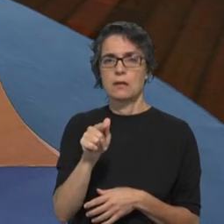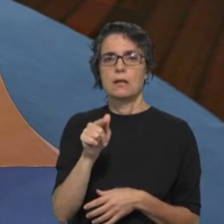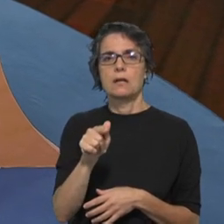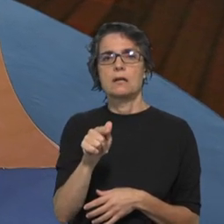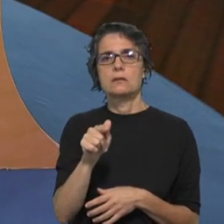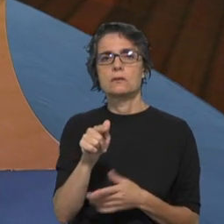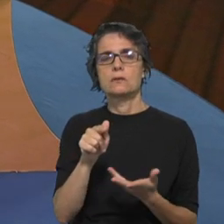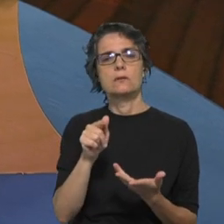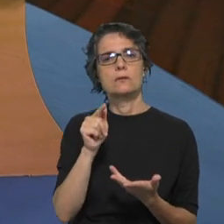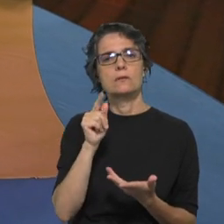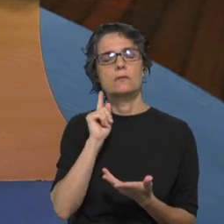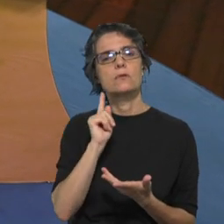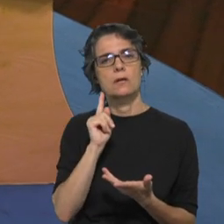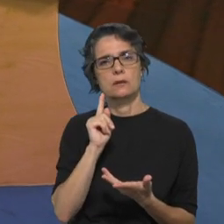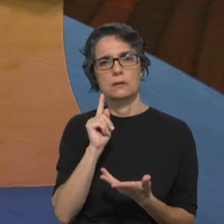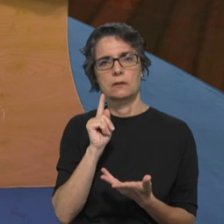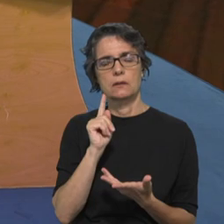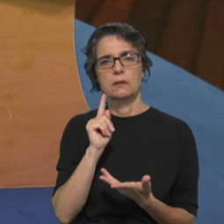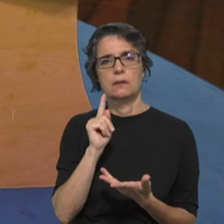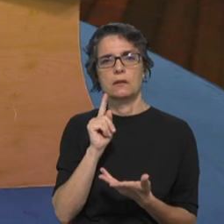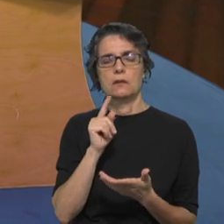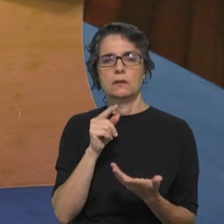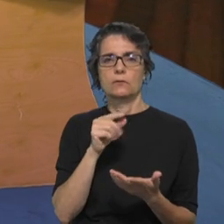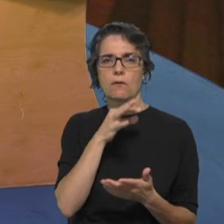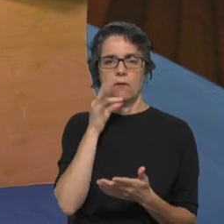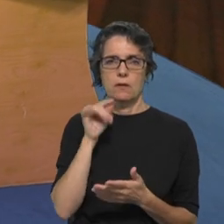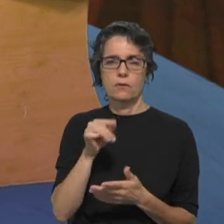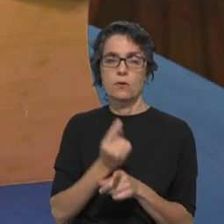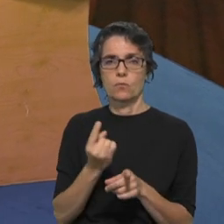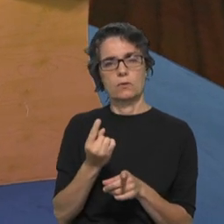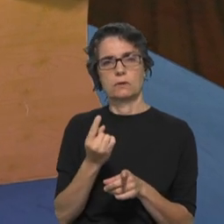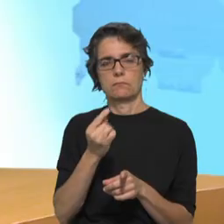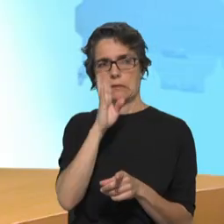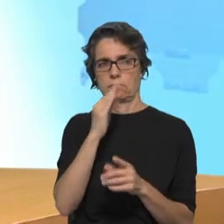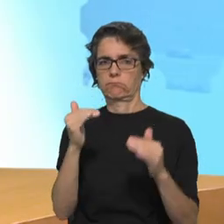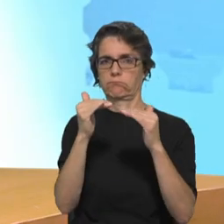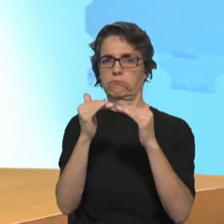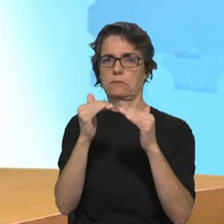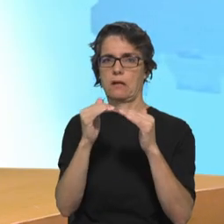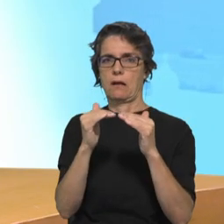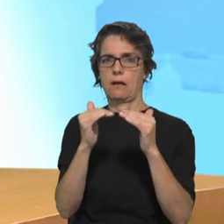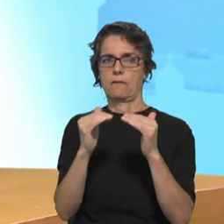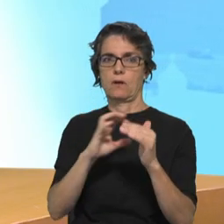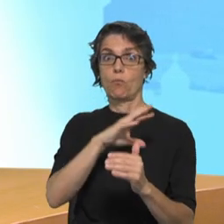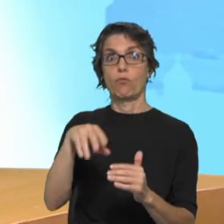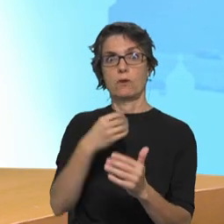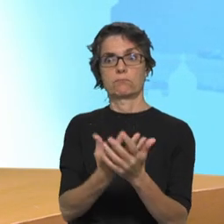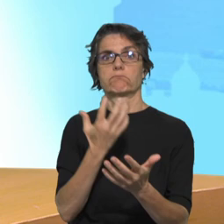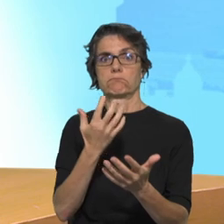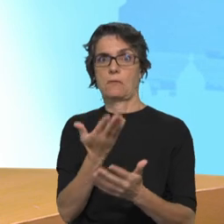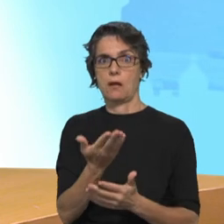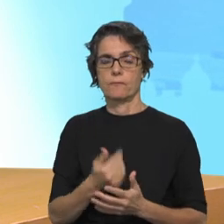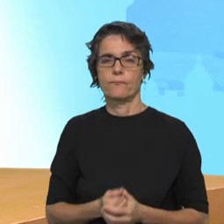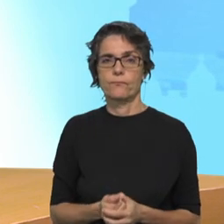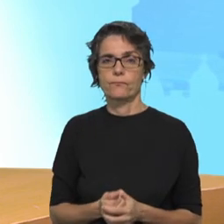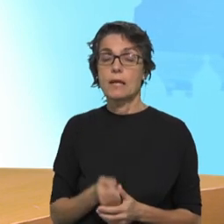o Corpo Nacional de Escutas no enquadramento geral do escotismo mundial? É uma diferença significativa, porque somos uma